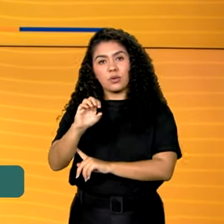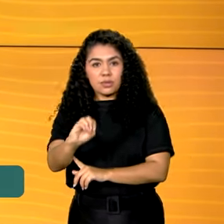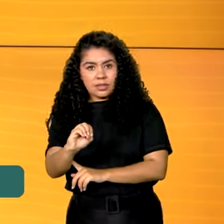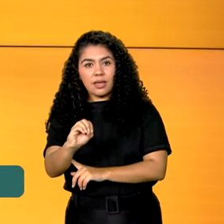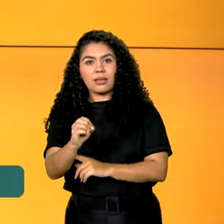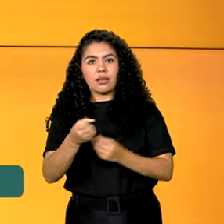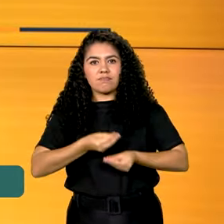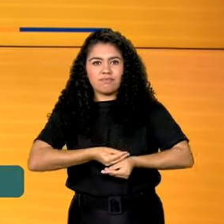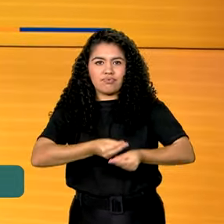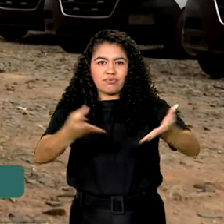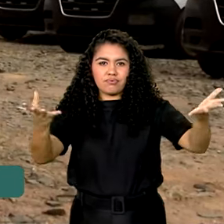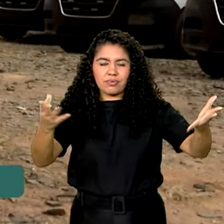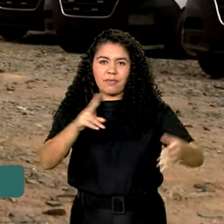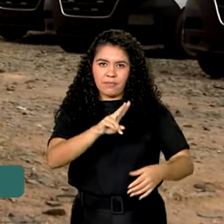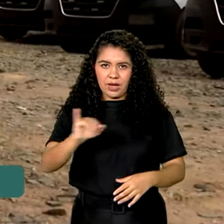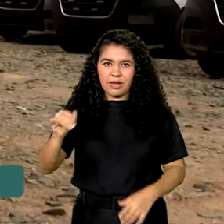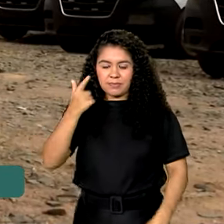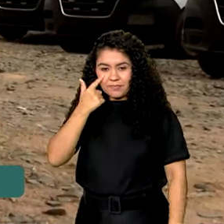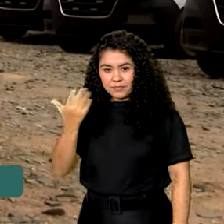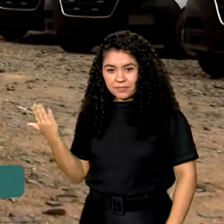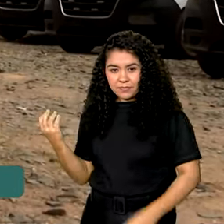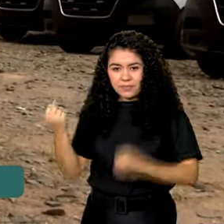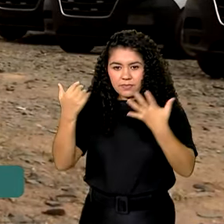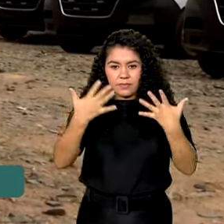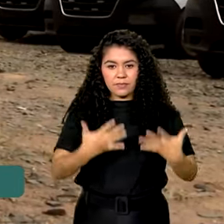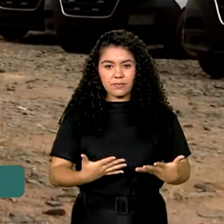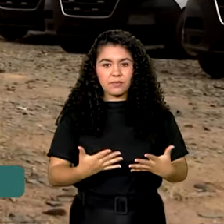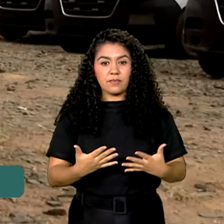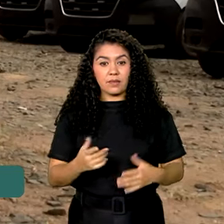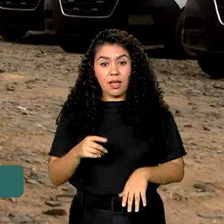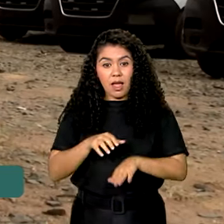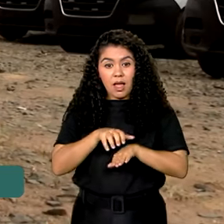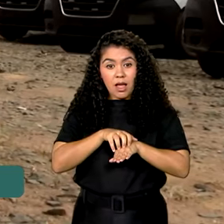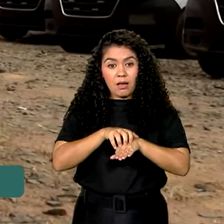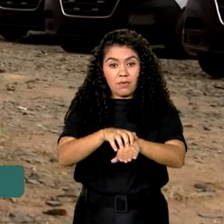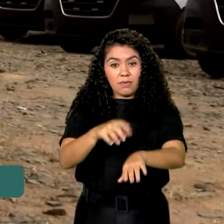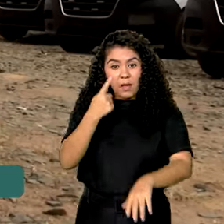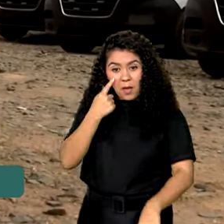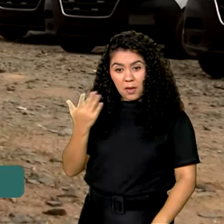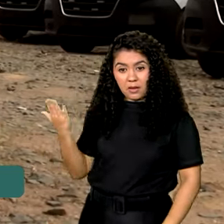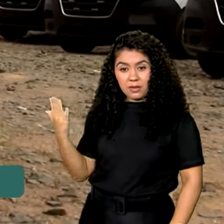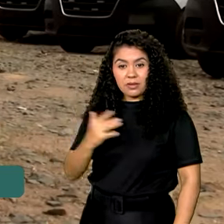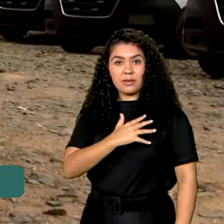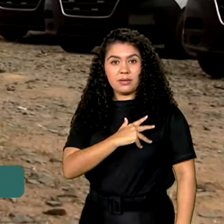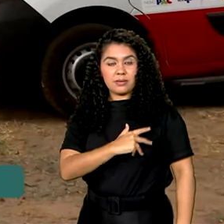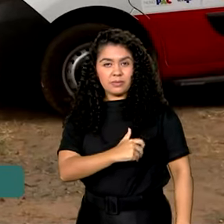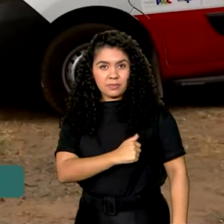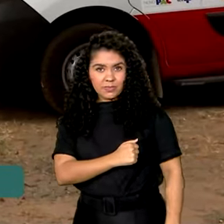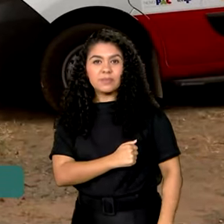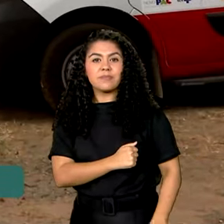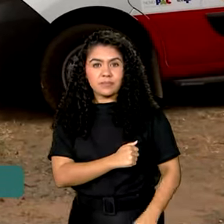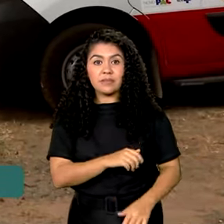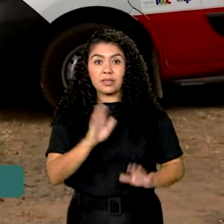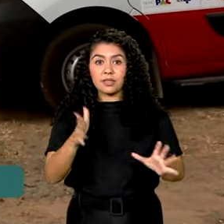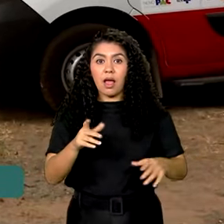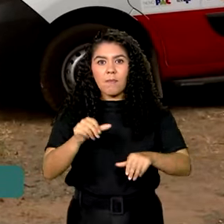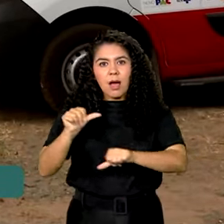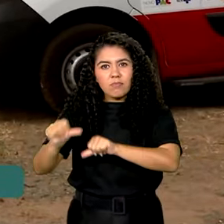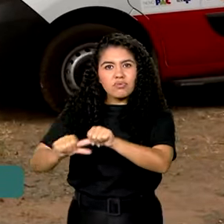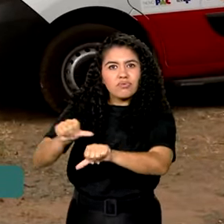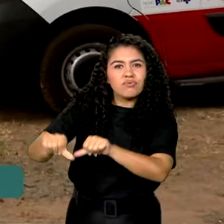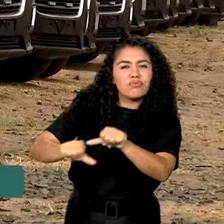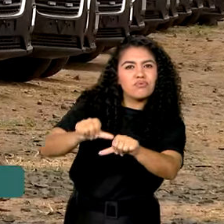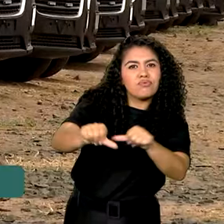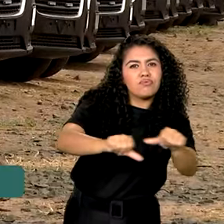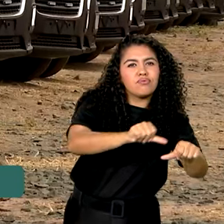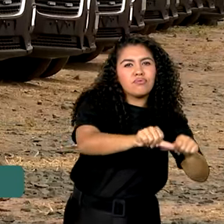vão ser entregues. Foram entregues 280 ambulâncias do SAMU para a renovação da